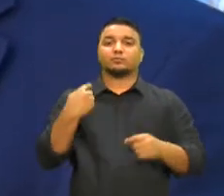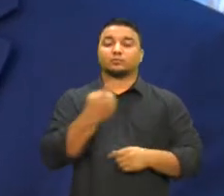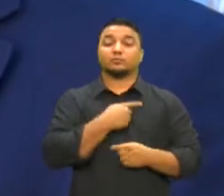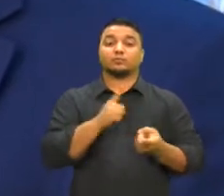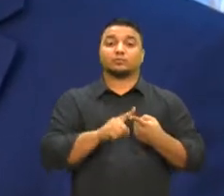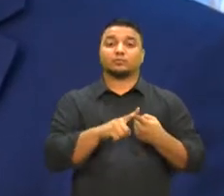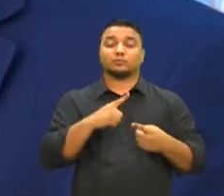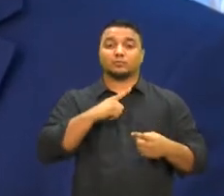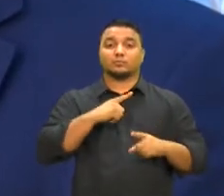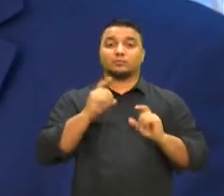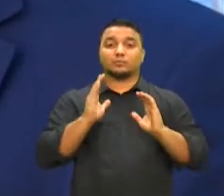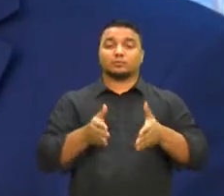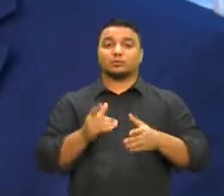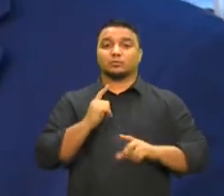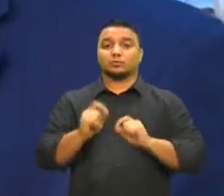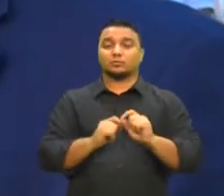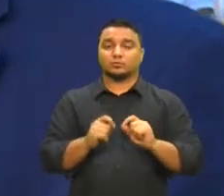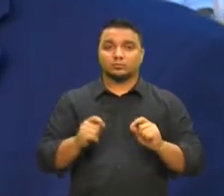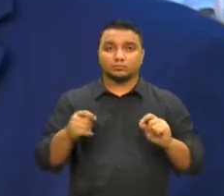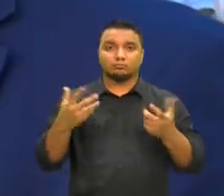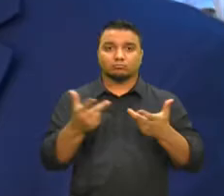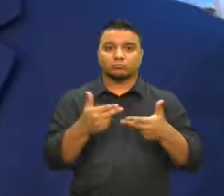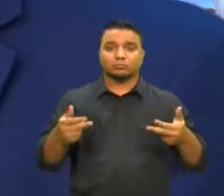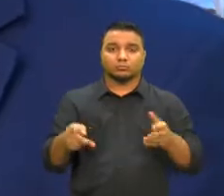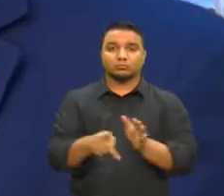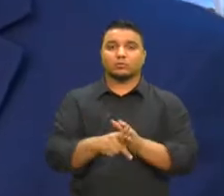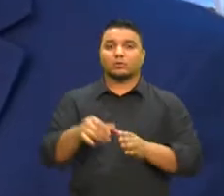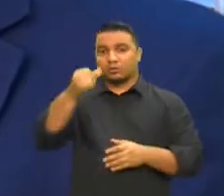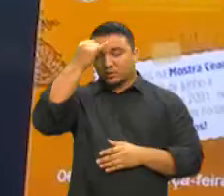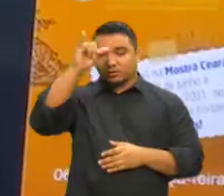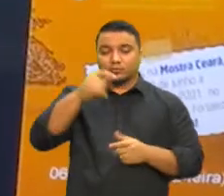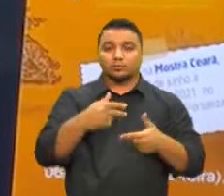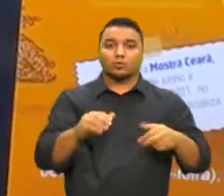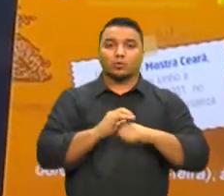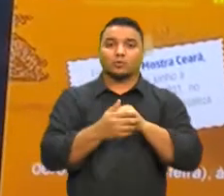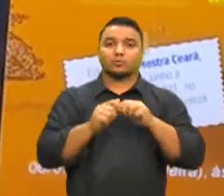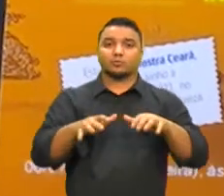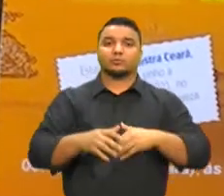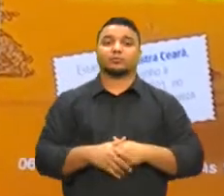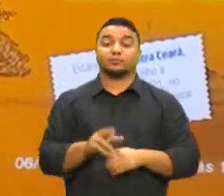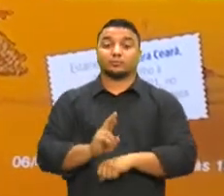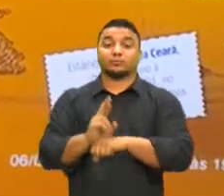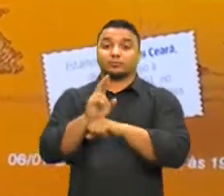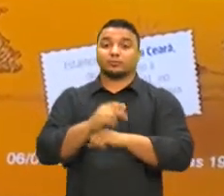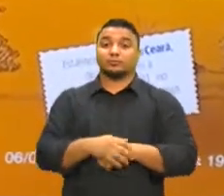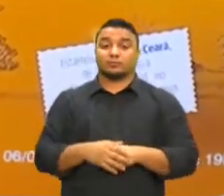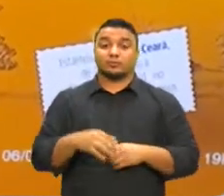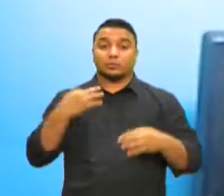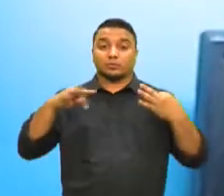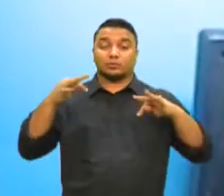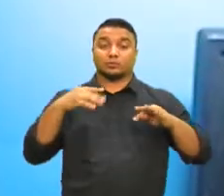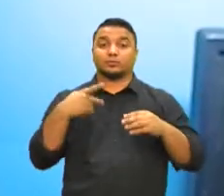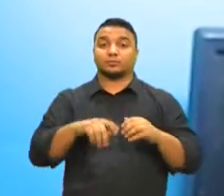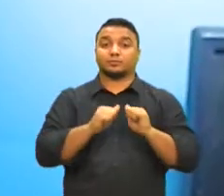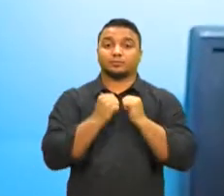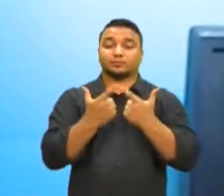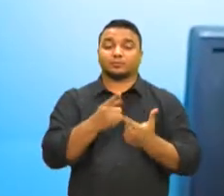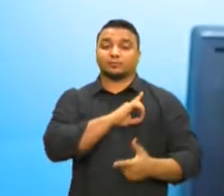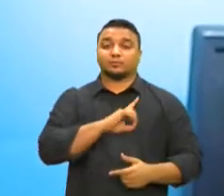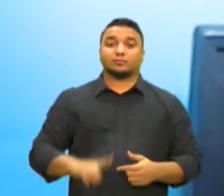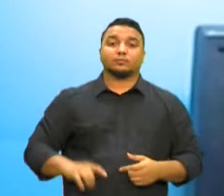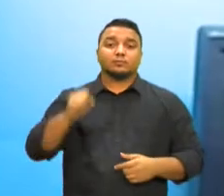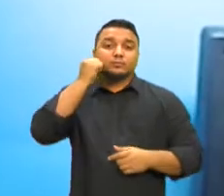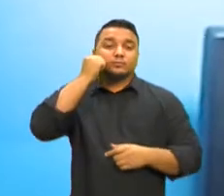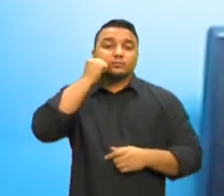muitas matérias preventivas do Covid. Representante do trade turístico na Assembleia, o deputado Sérgio